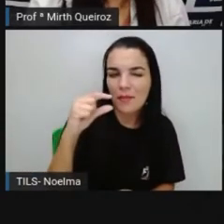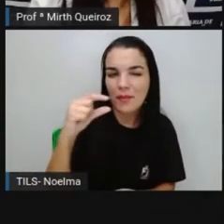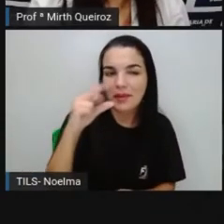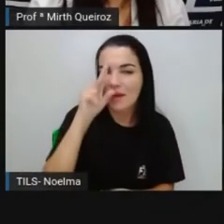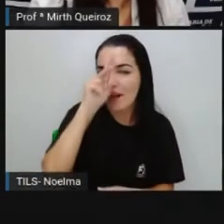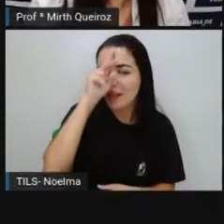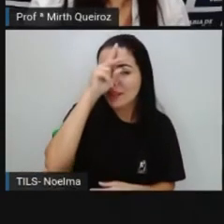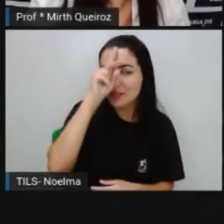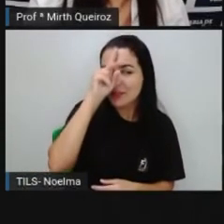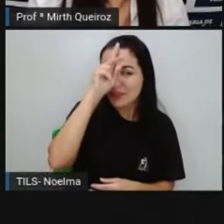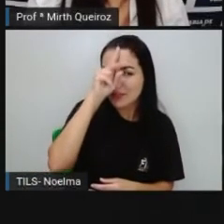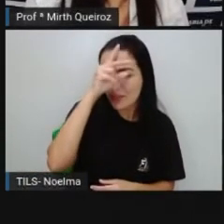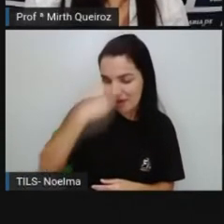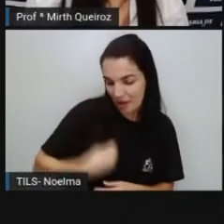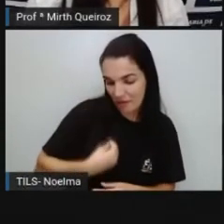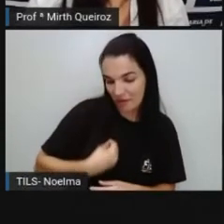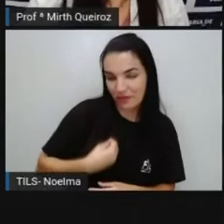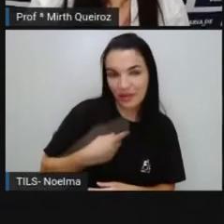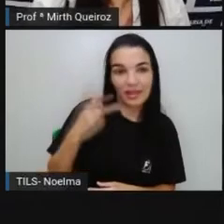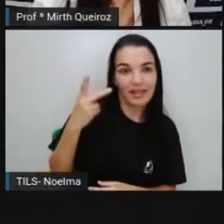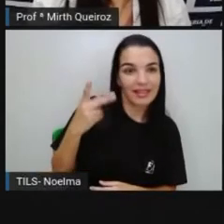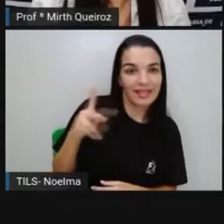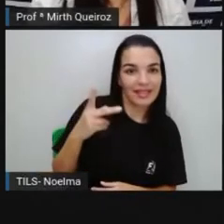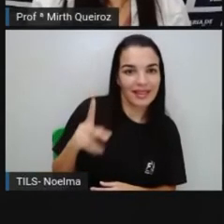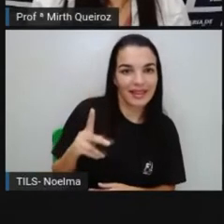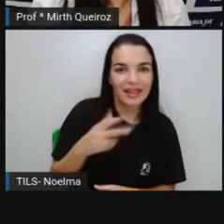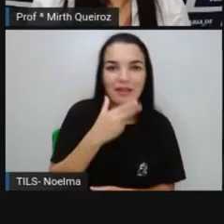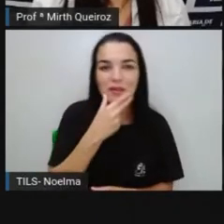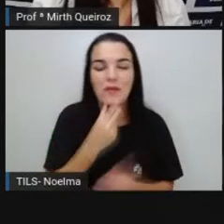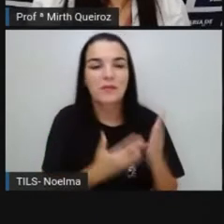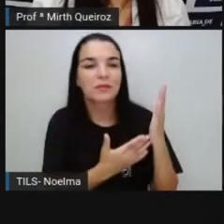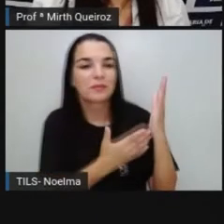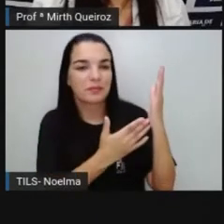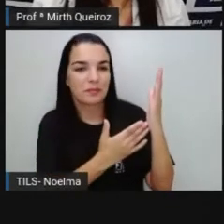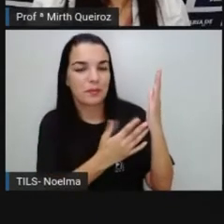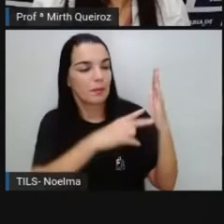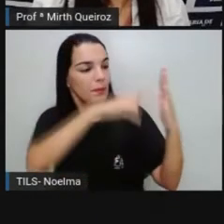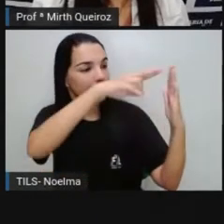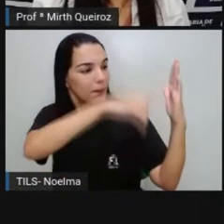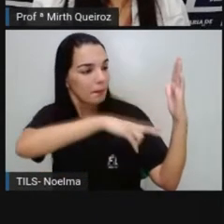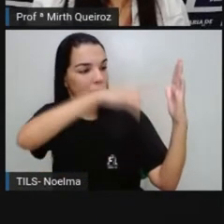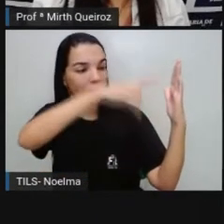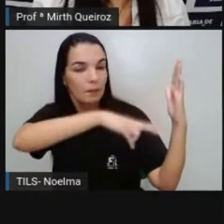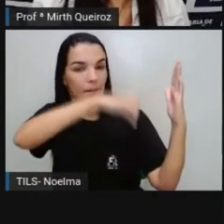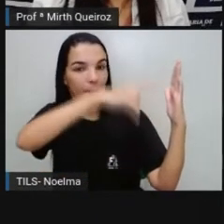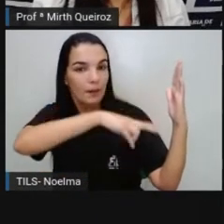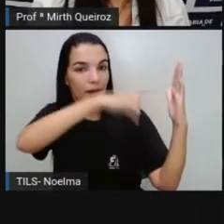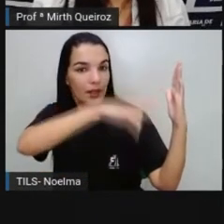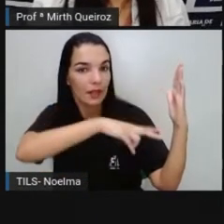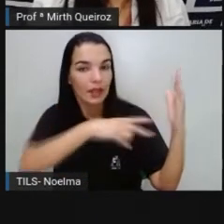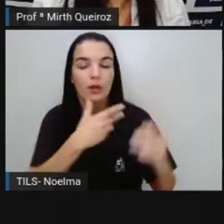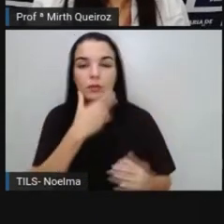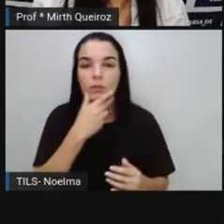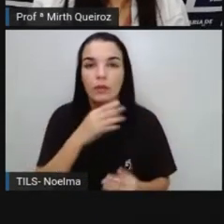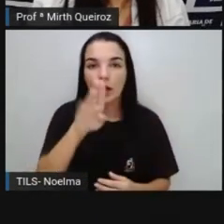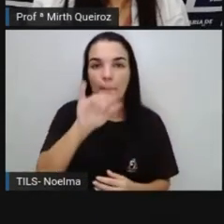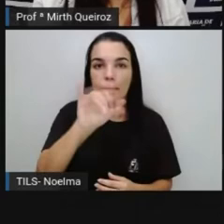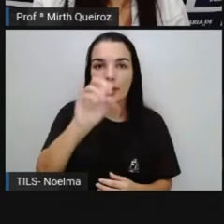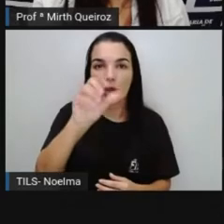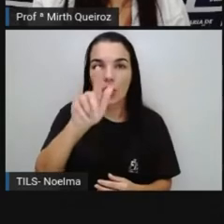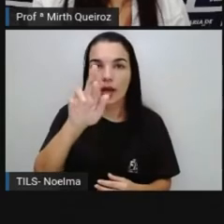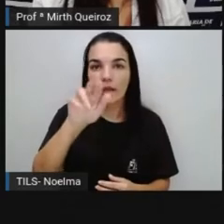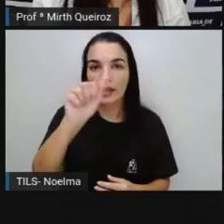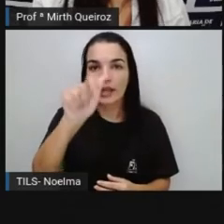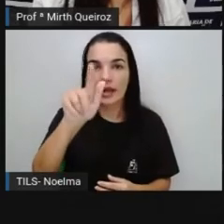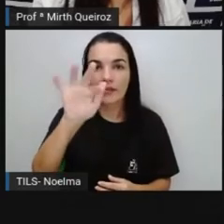aí sobre Ivan Cruz, lendo a sua biografia. Então, nós temos aqui, biografia de Ivan Cruz.